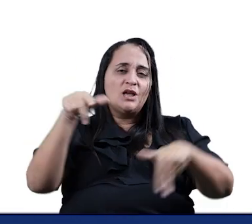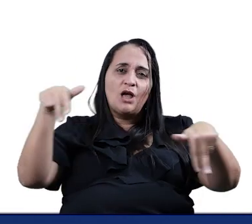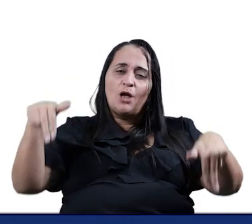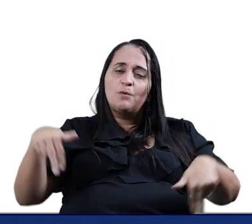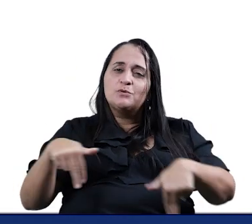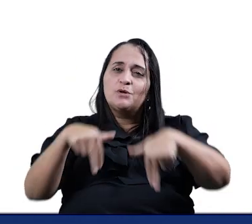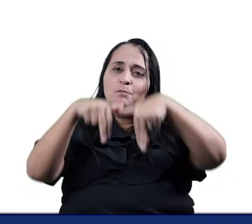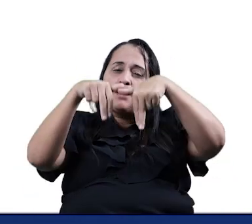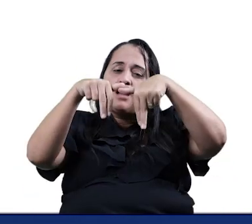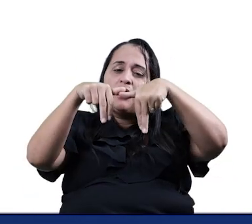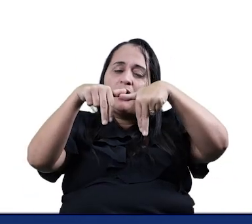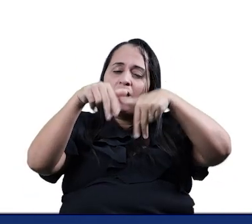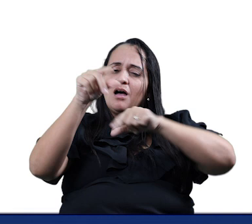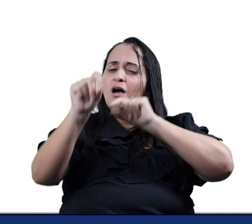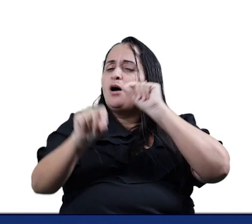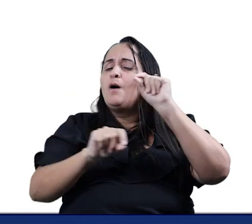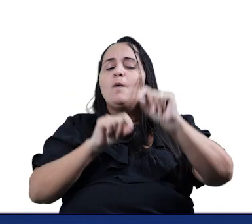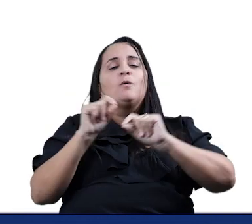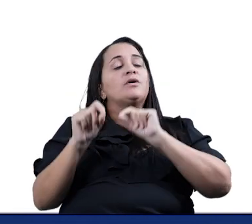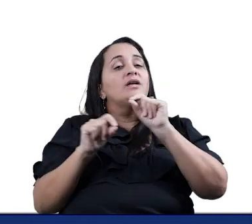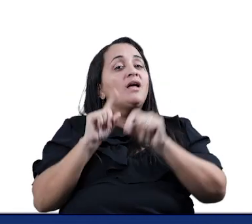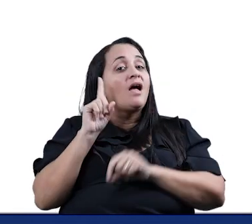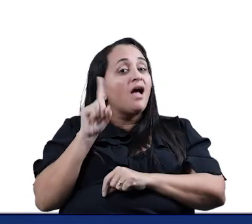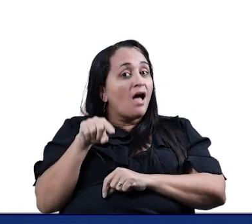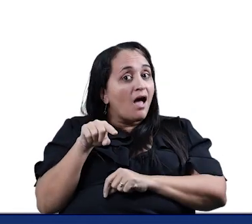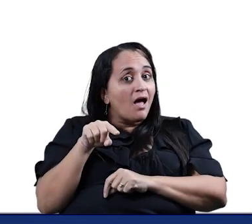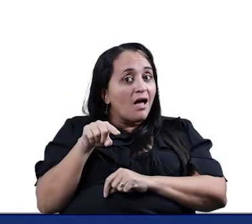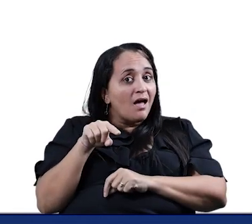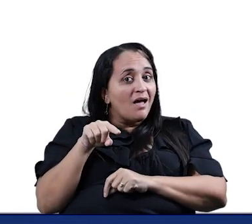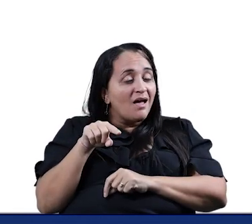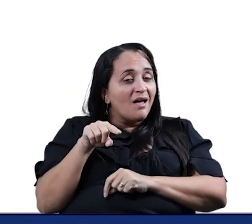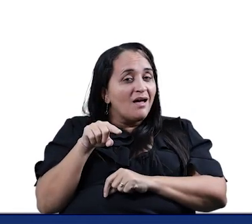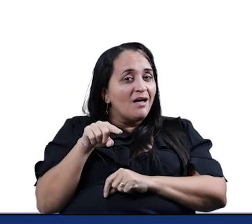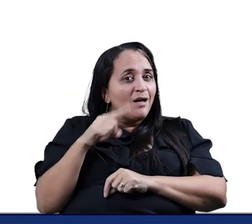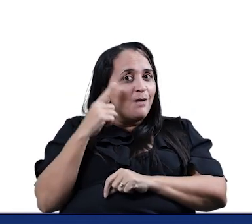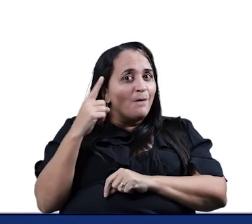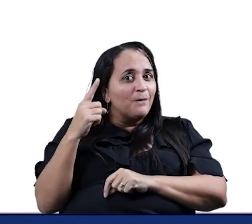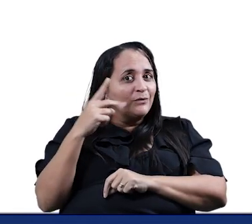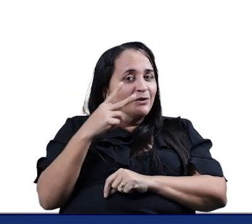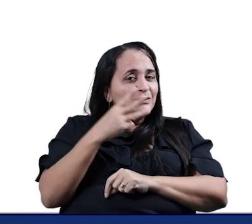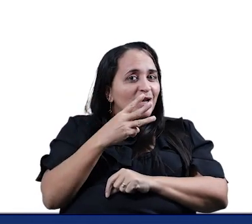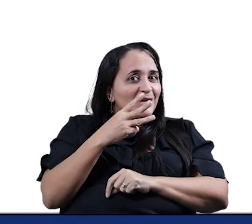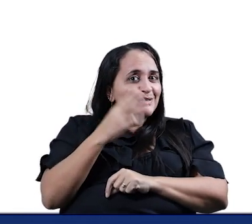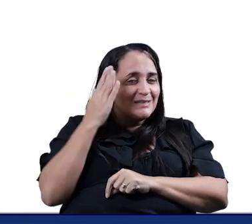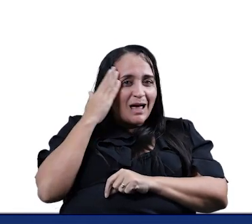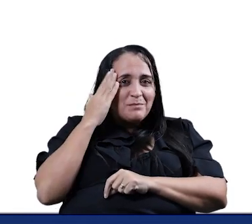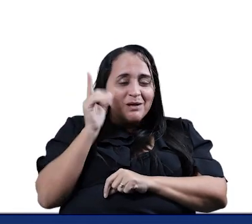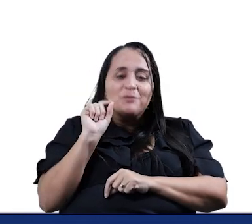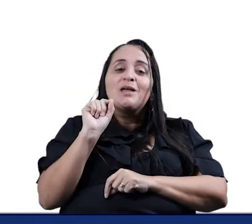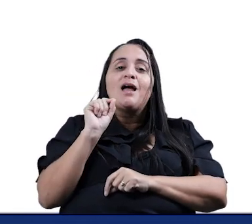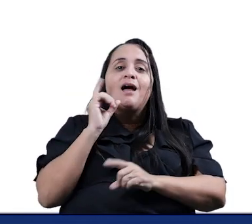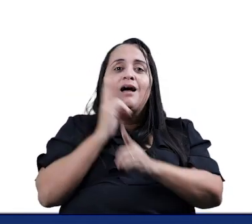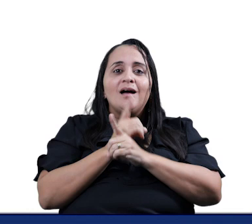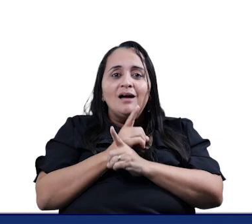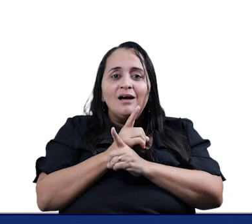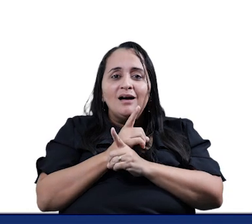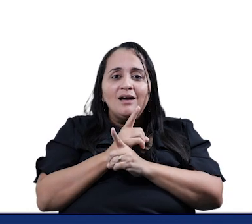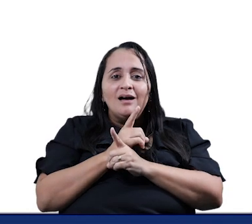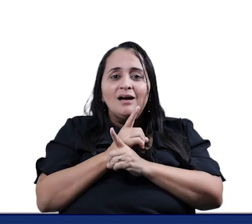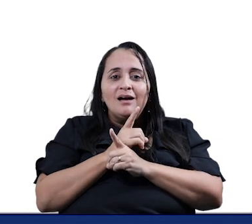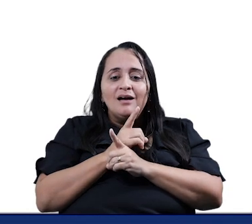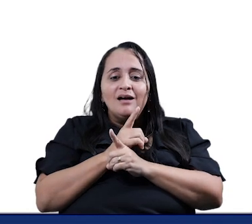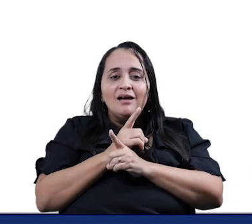pá O que é o que é Um, dois, três Descobriram? Adivinharam?